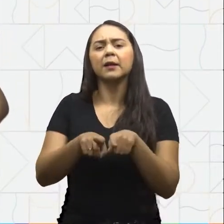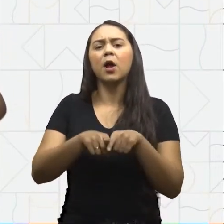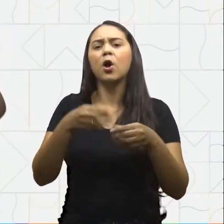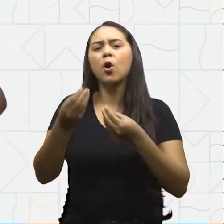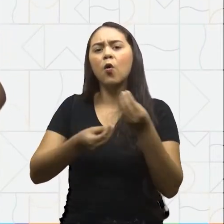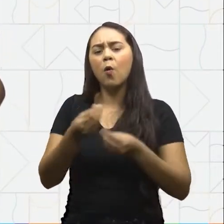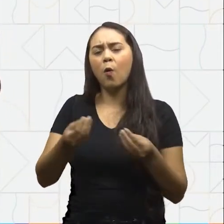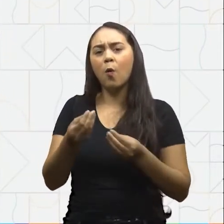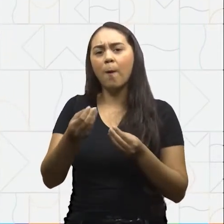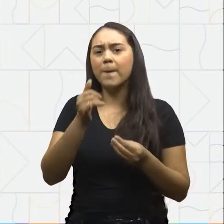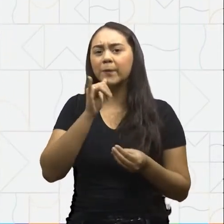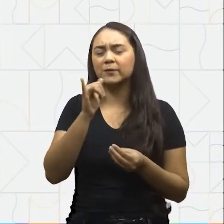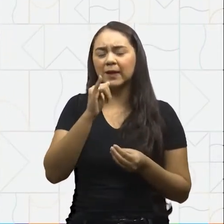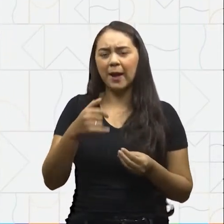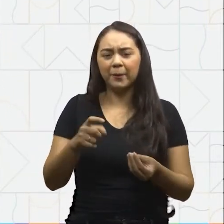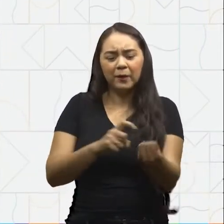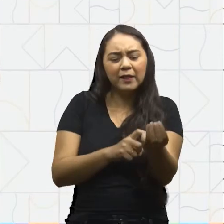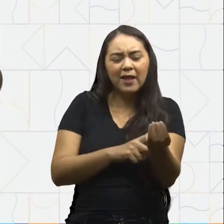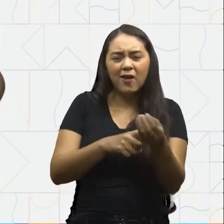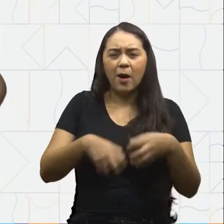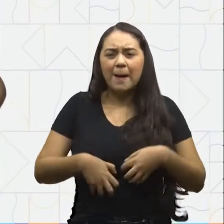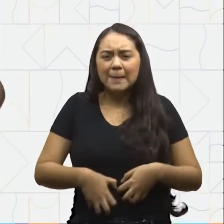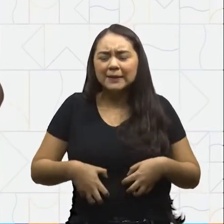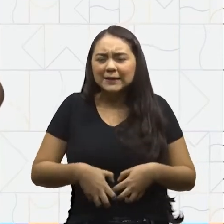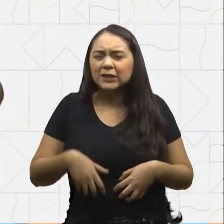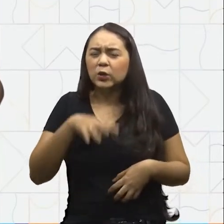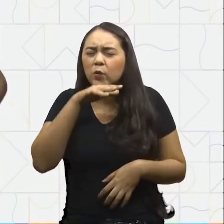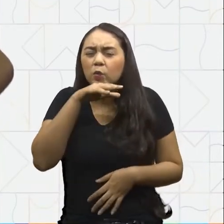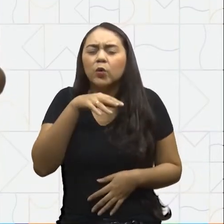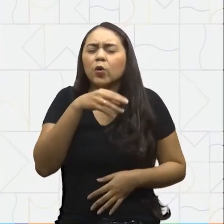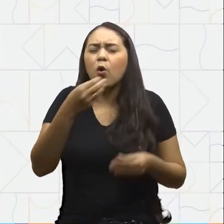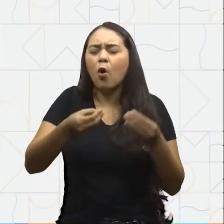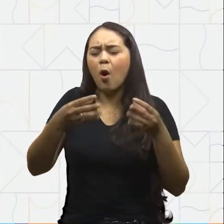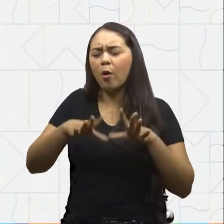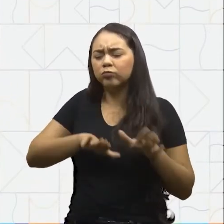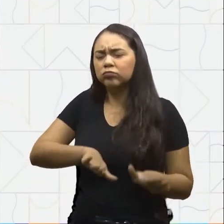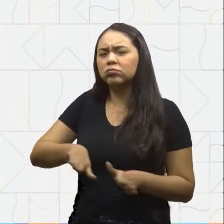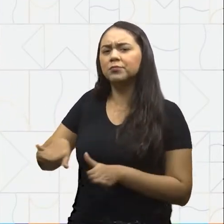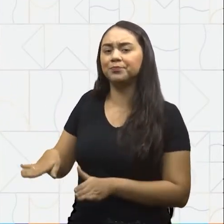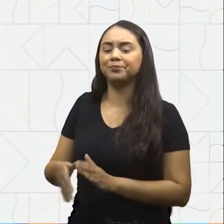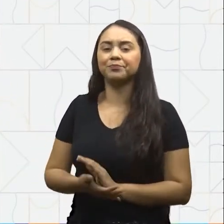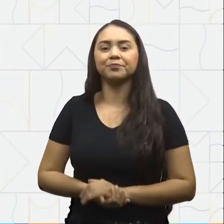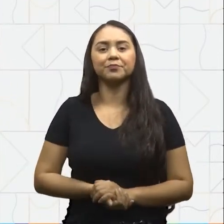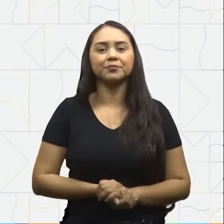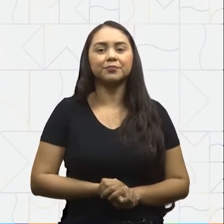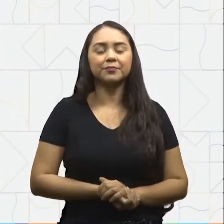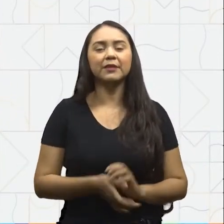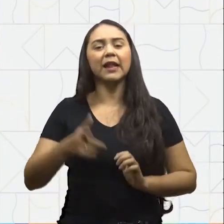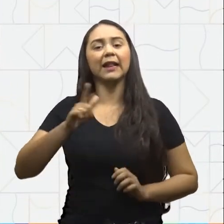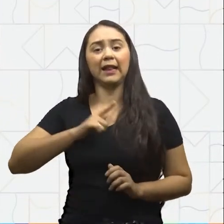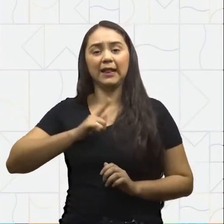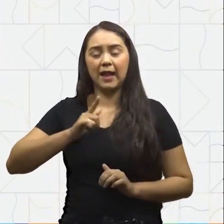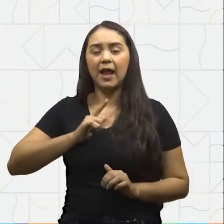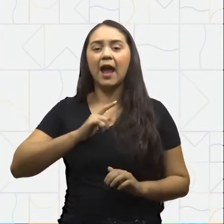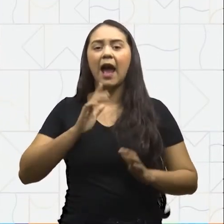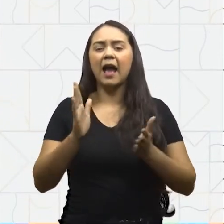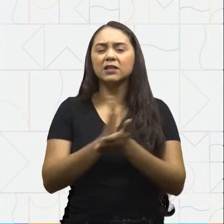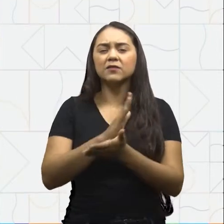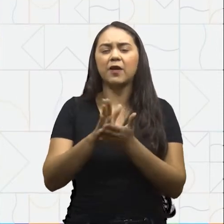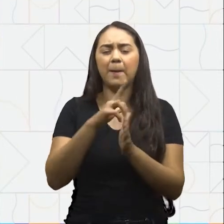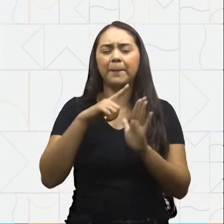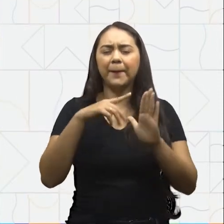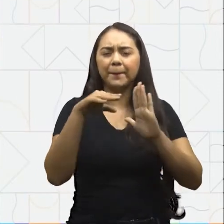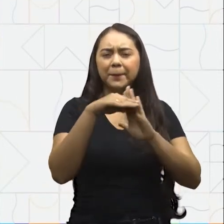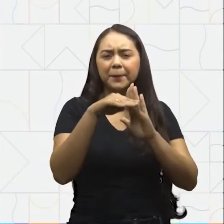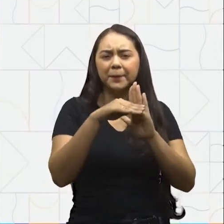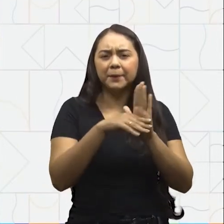fazer esse friozinho na barriga e nervosismo desaparecer? Existem algumas regrinhas em apresentações